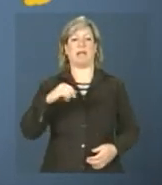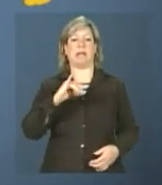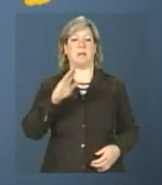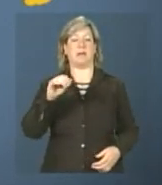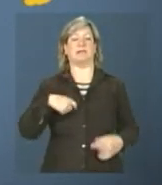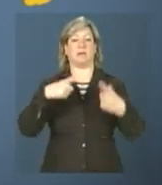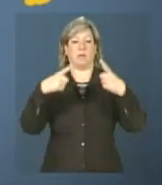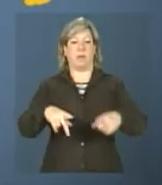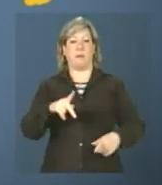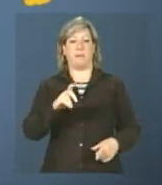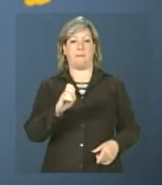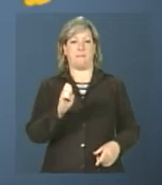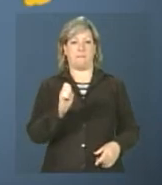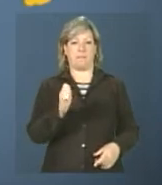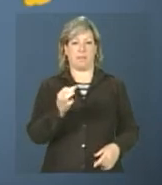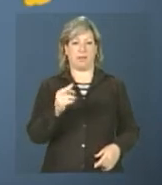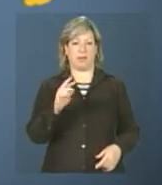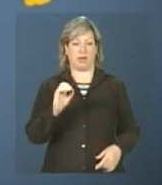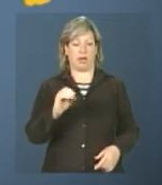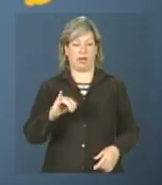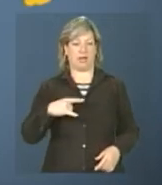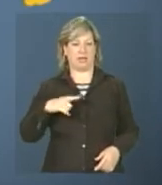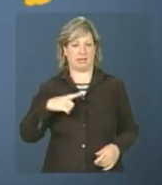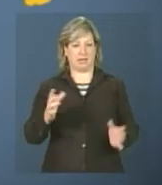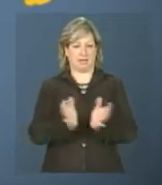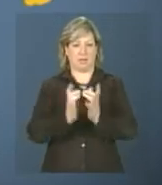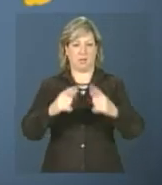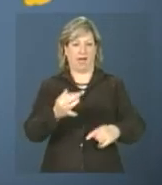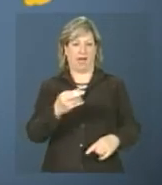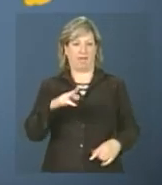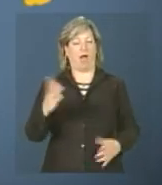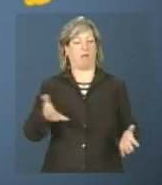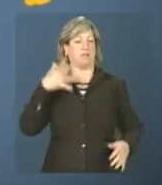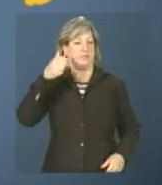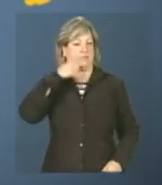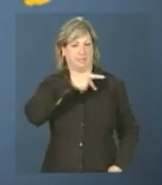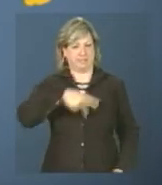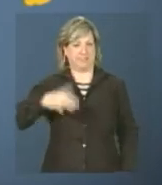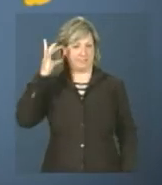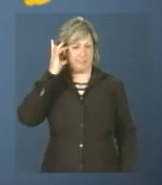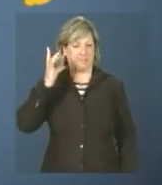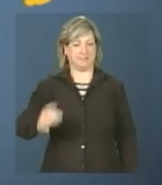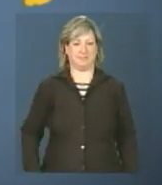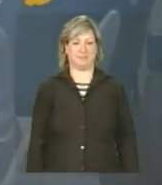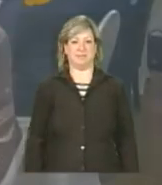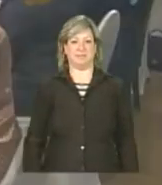Pretória, na África do Sul. Acompanhe agora o discurso da presidenta Dilma Rousseff.